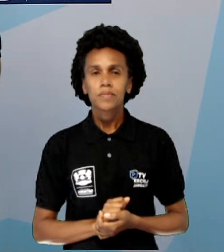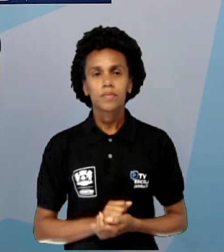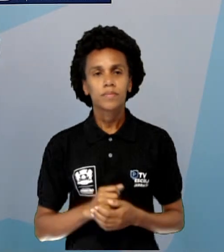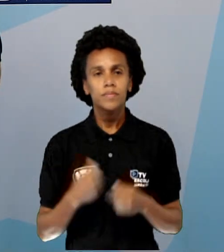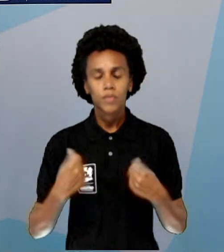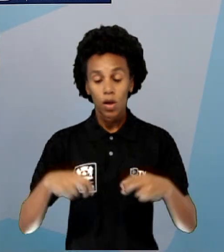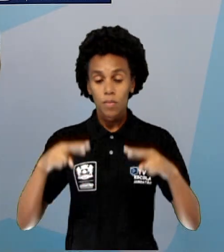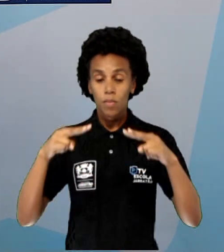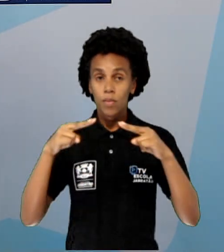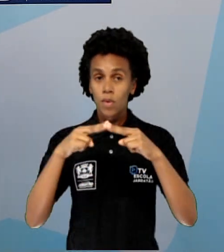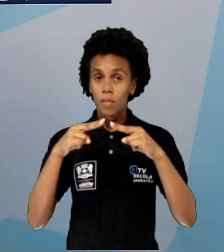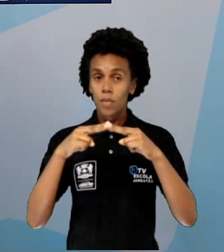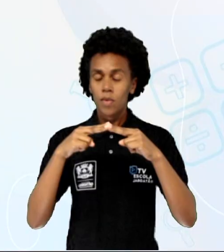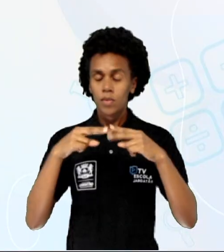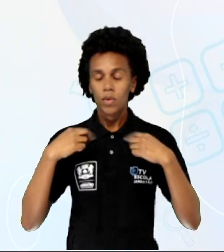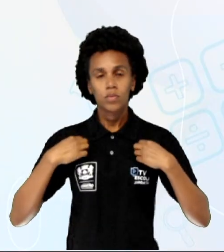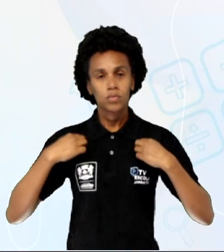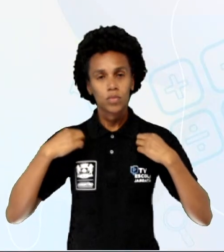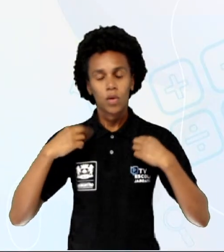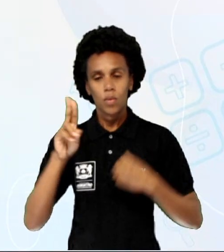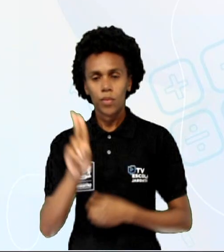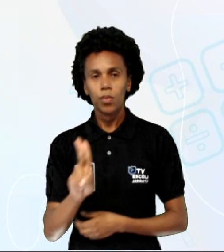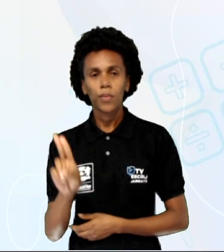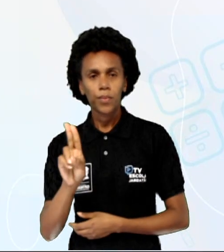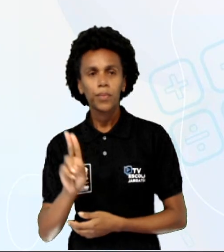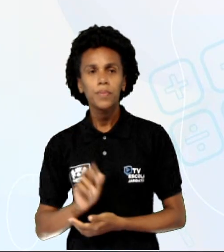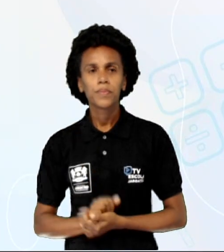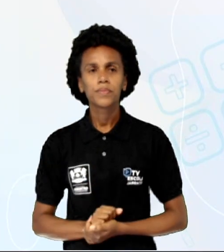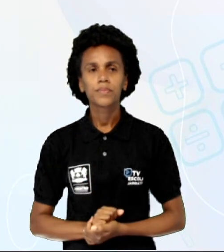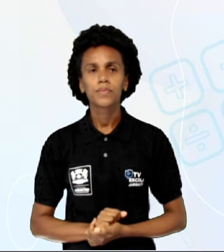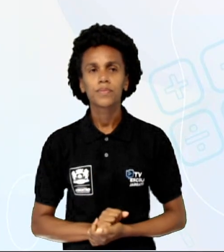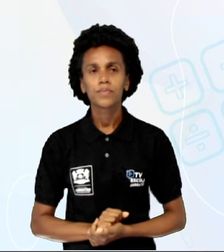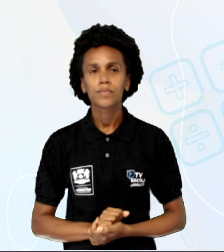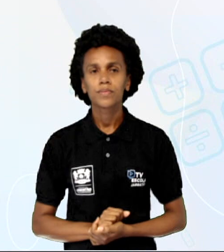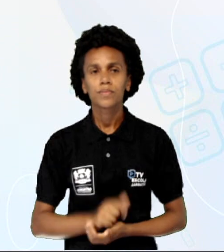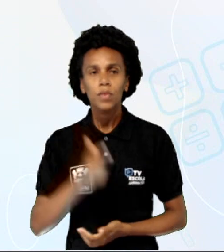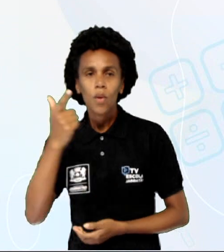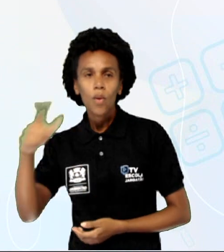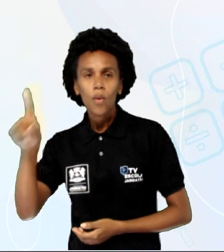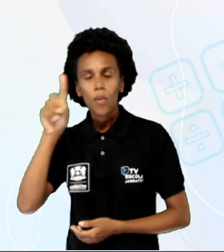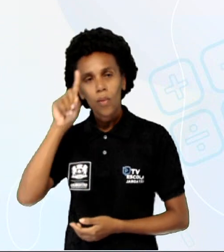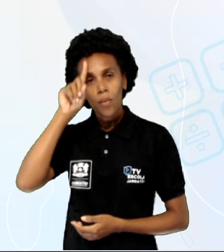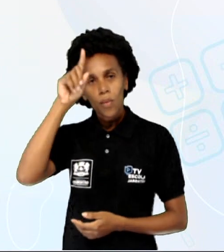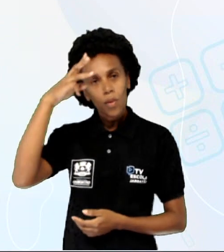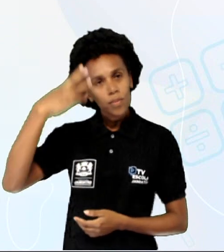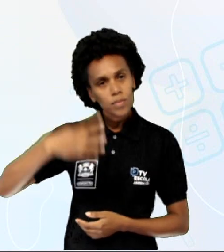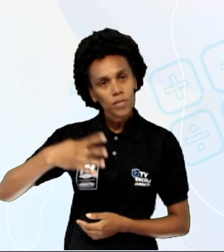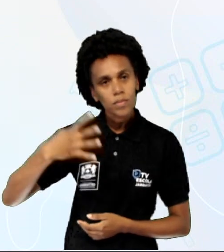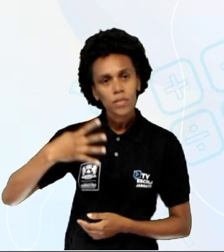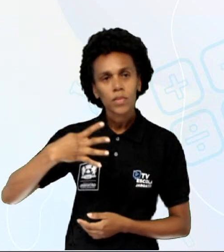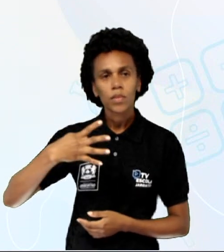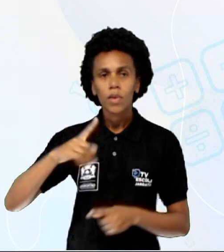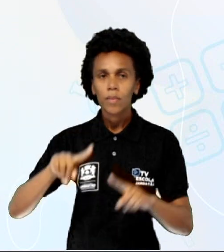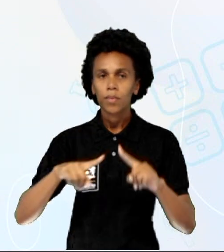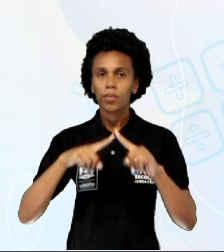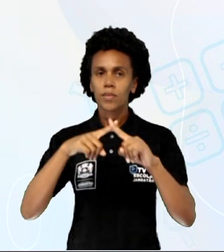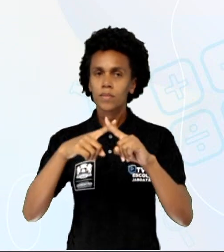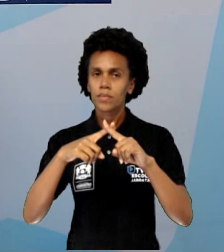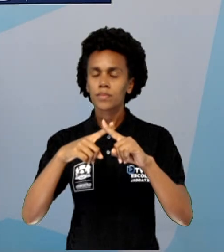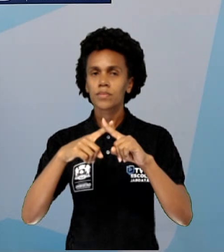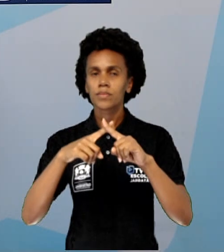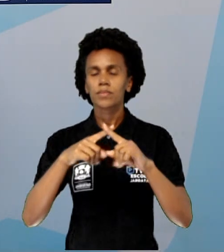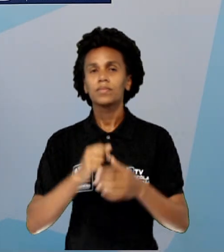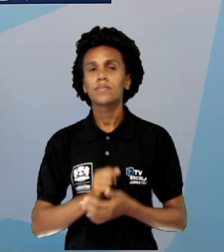possibilidades de roupa, né? E uma outra ideia, que é uma quarta ideia de multiplicação, é a ideia da